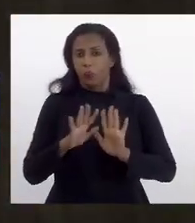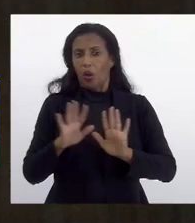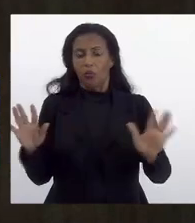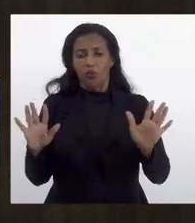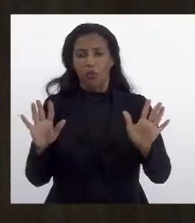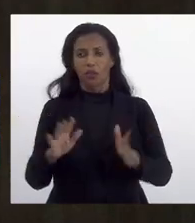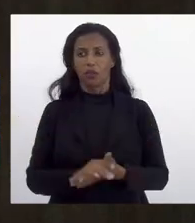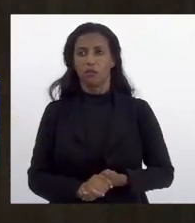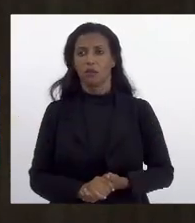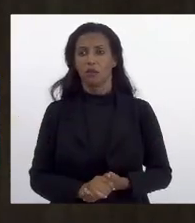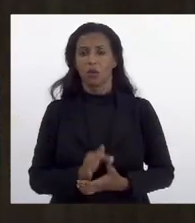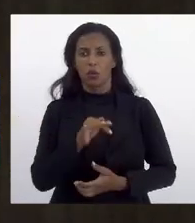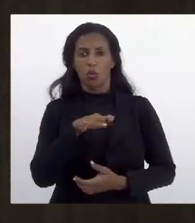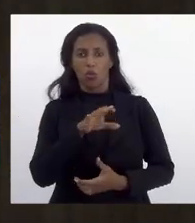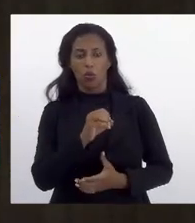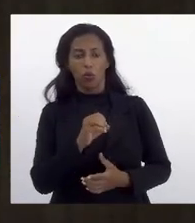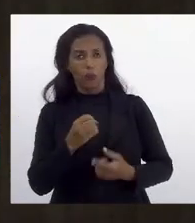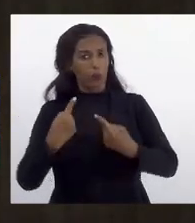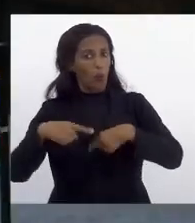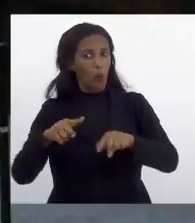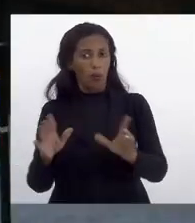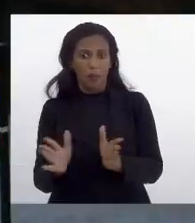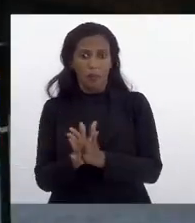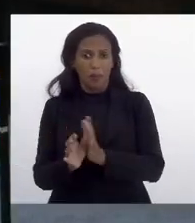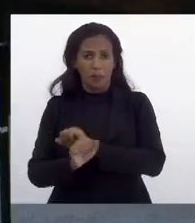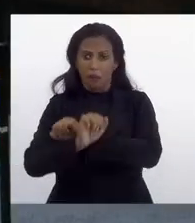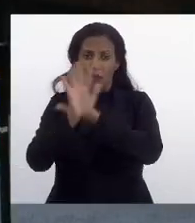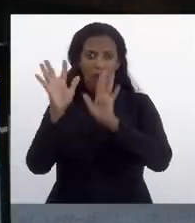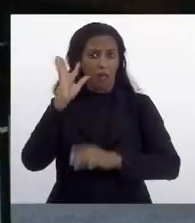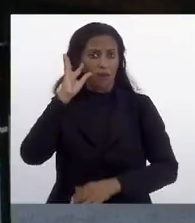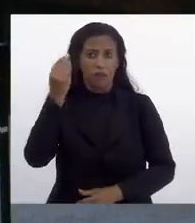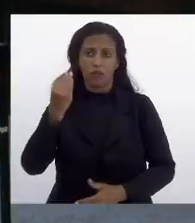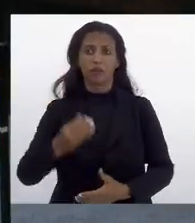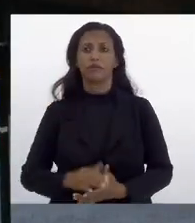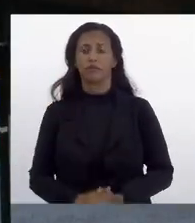questão do Fundo Estadual de Pobreza para mim está claro, está resolvido.